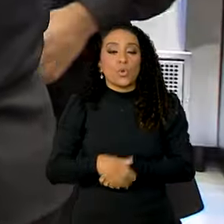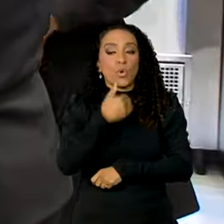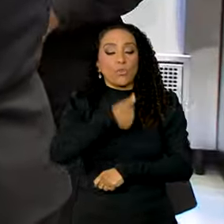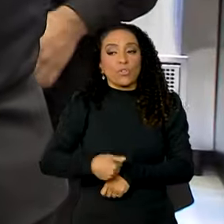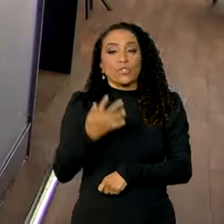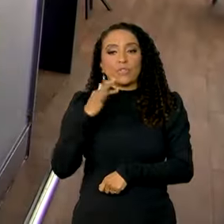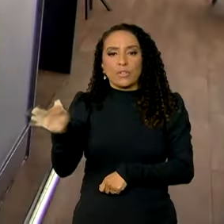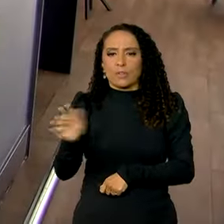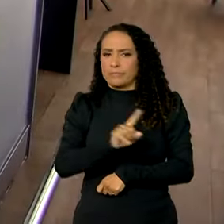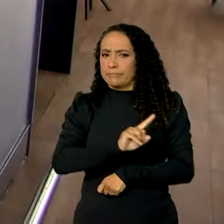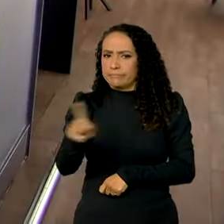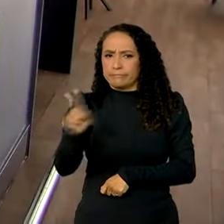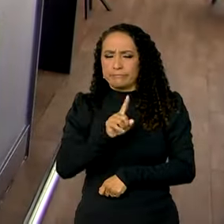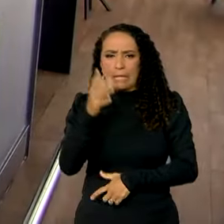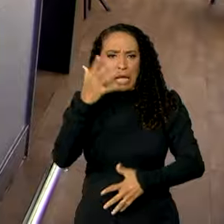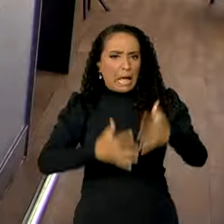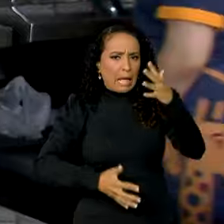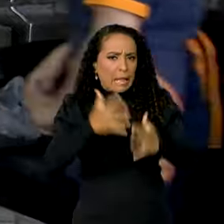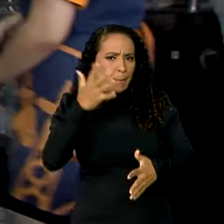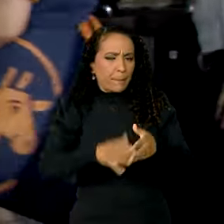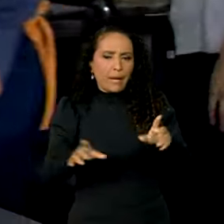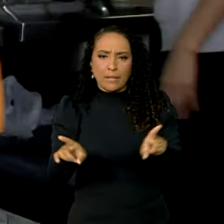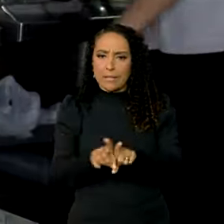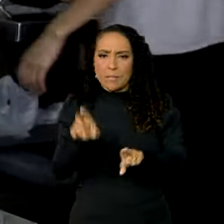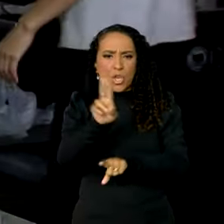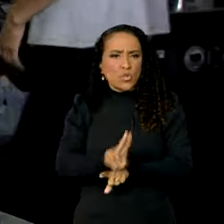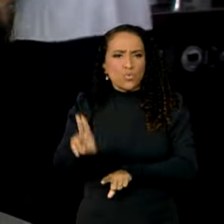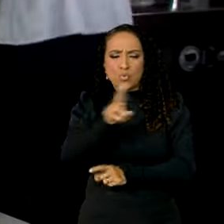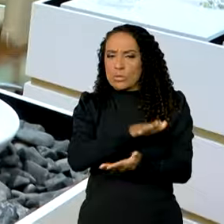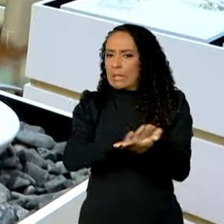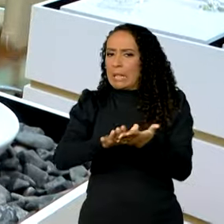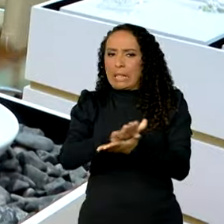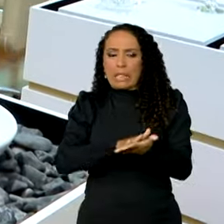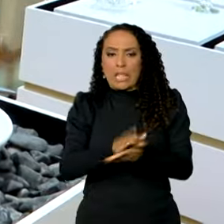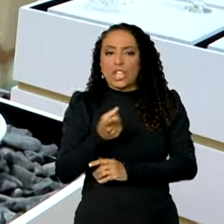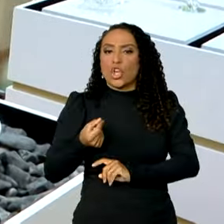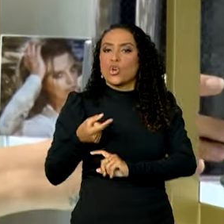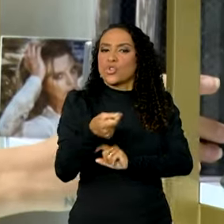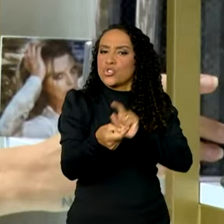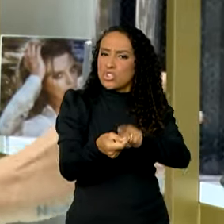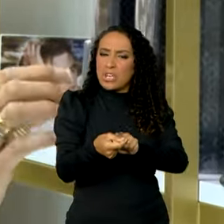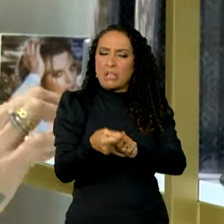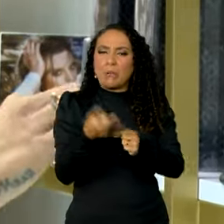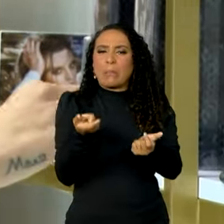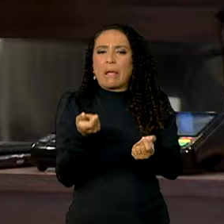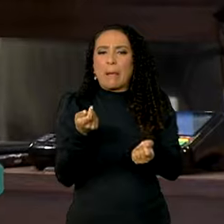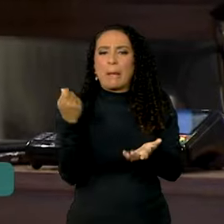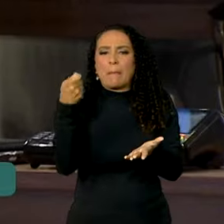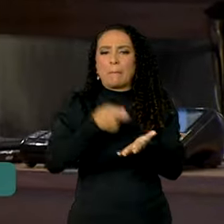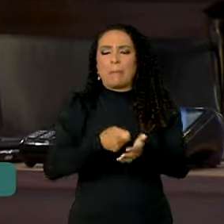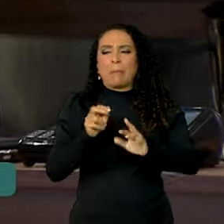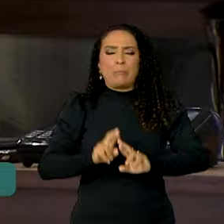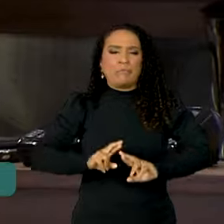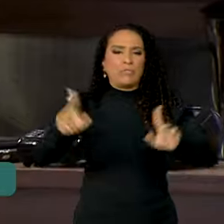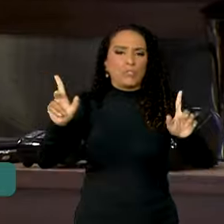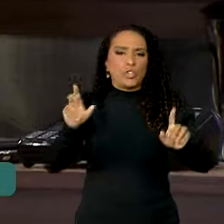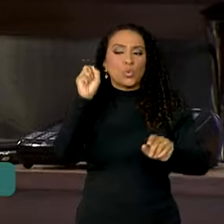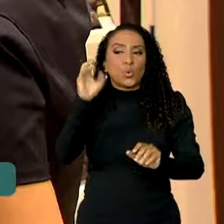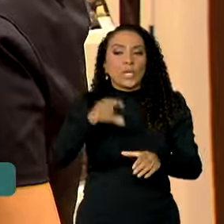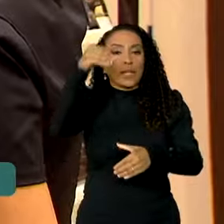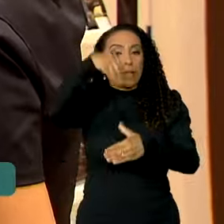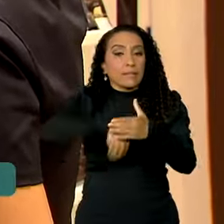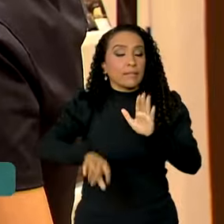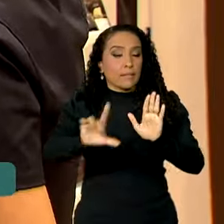federal não interfere e nem utiliza esse recurso para fins diferentes do que está